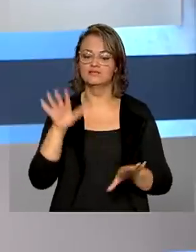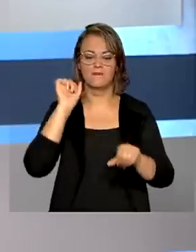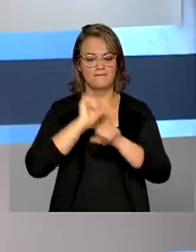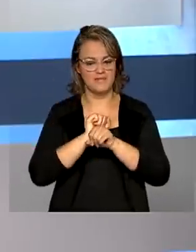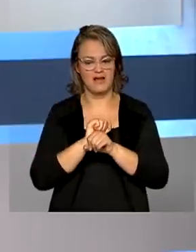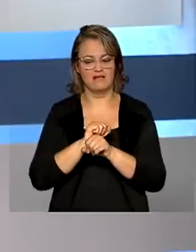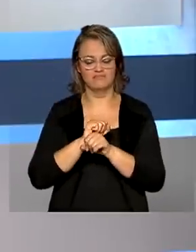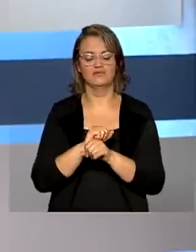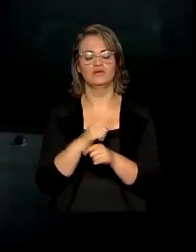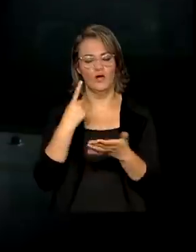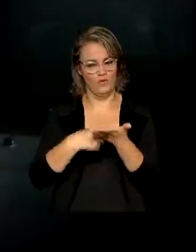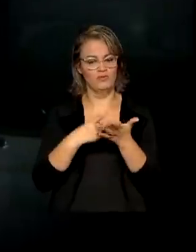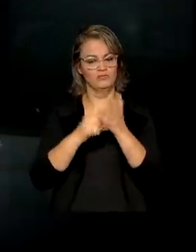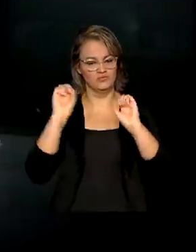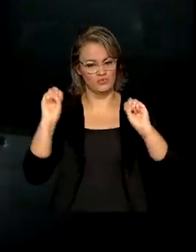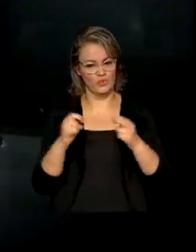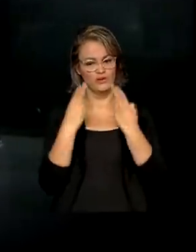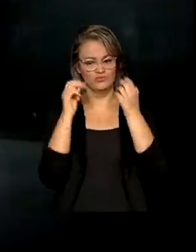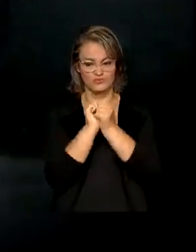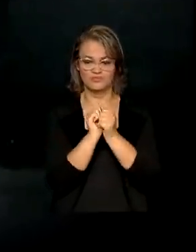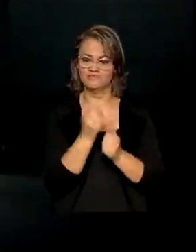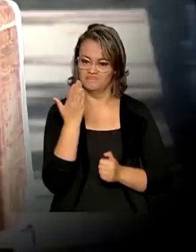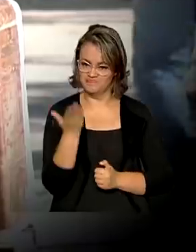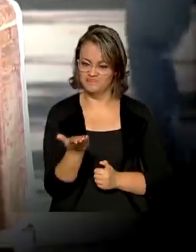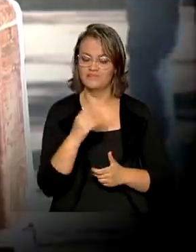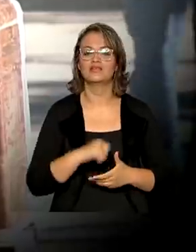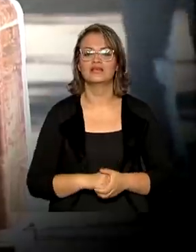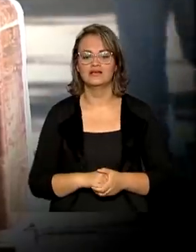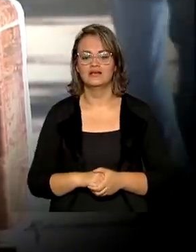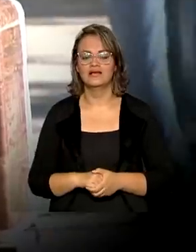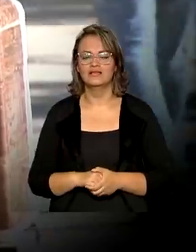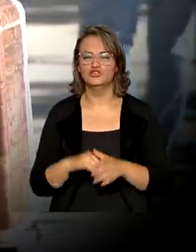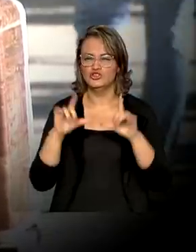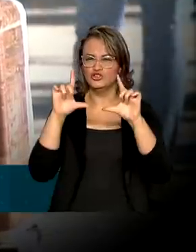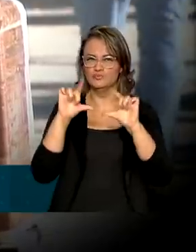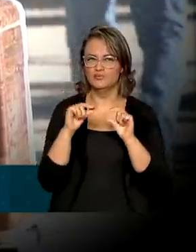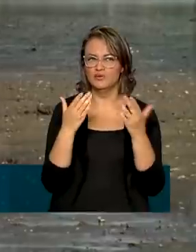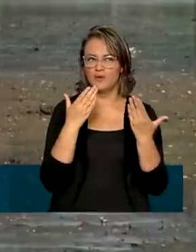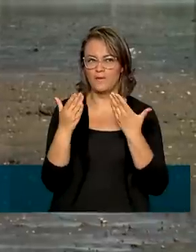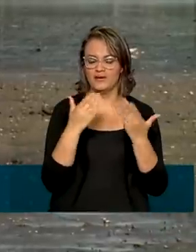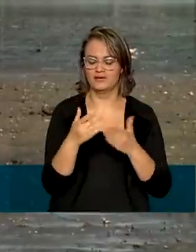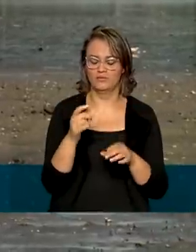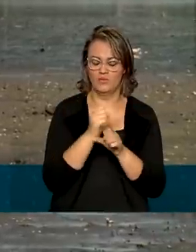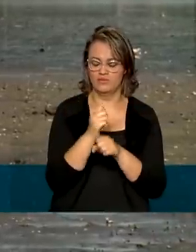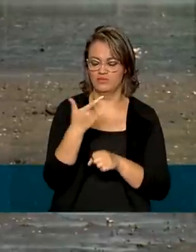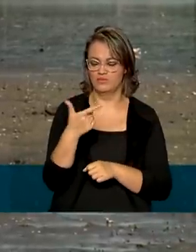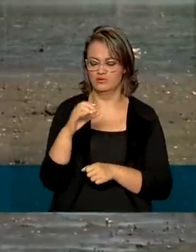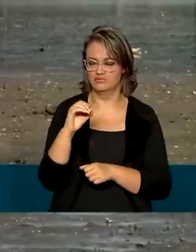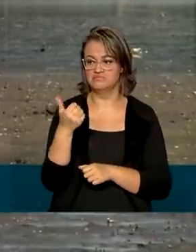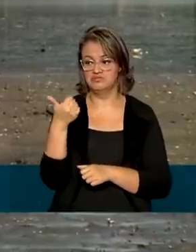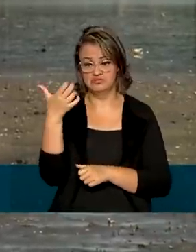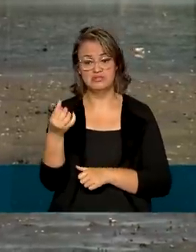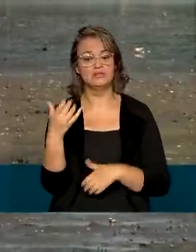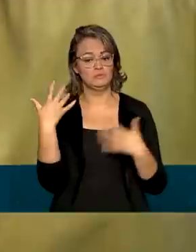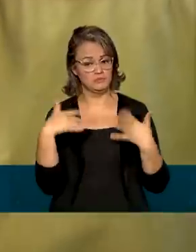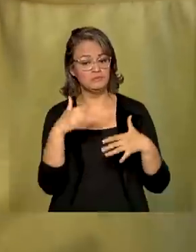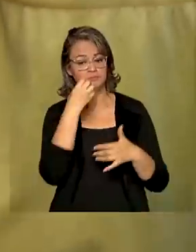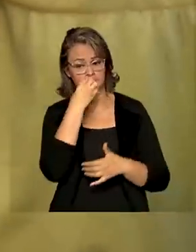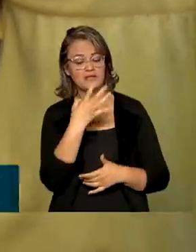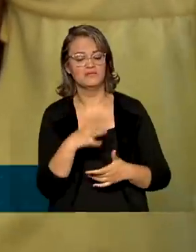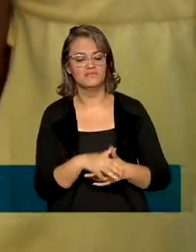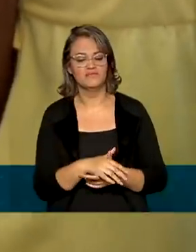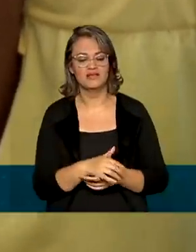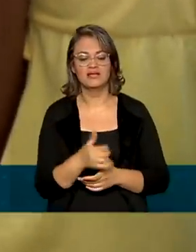com as Nações Unidas. A redução em comparação com 2016 é significativa,